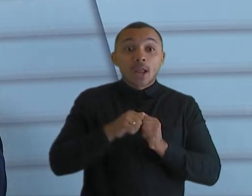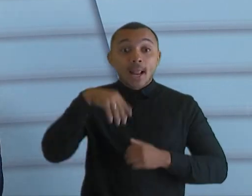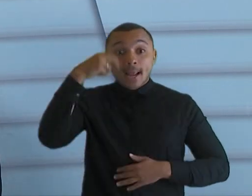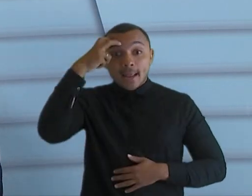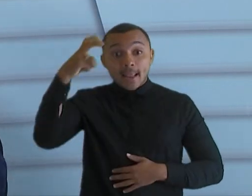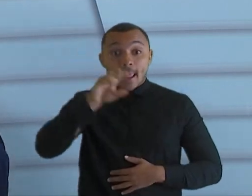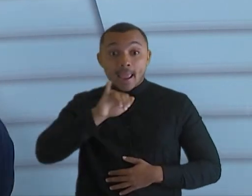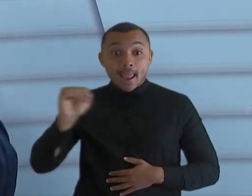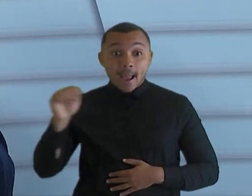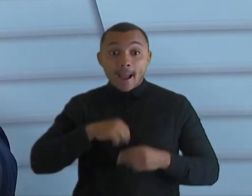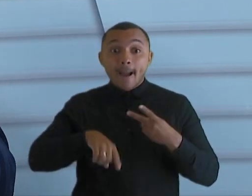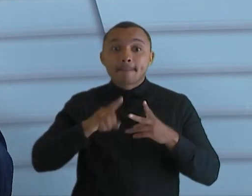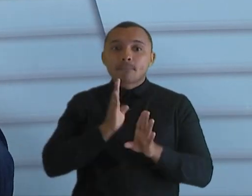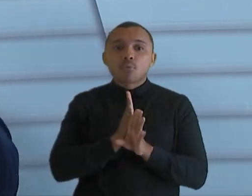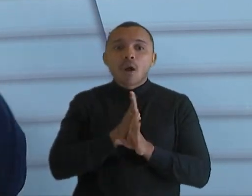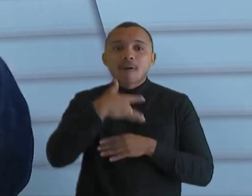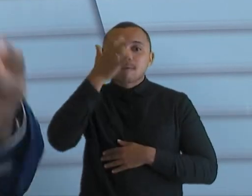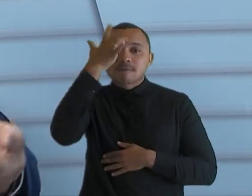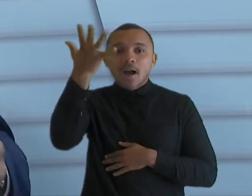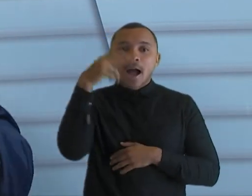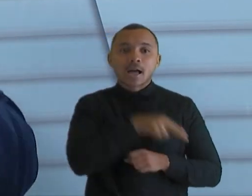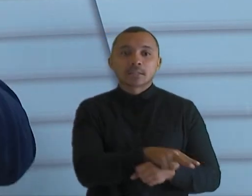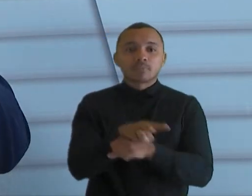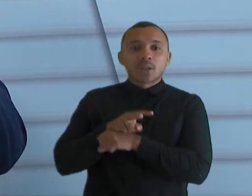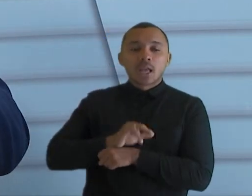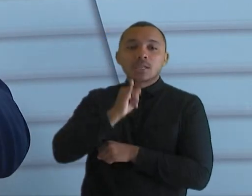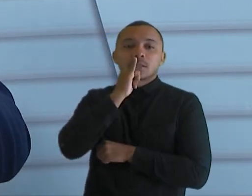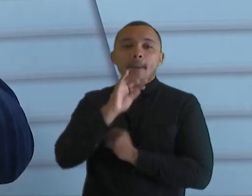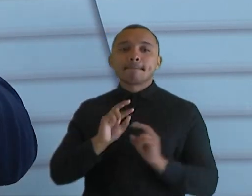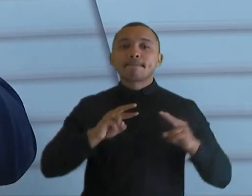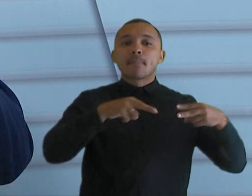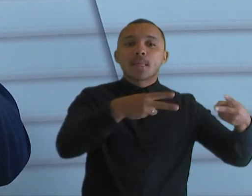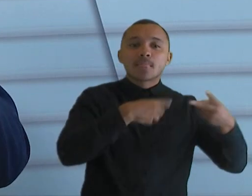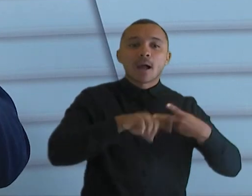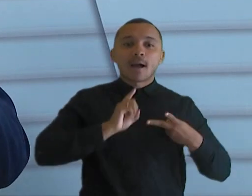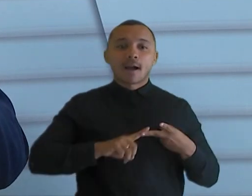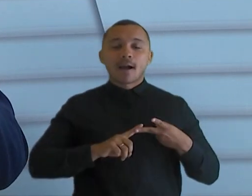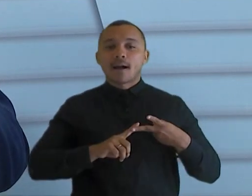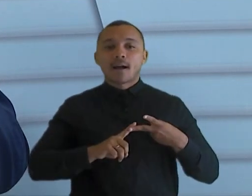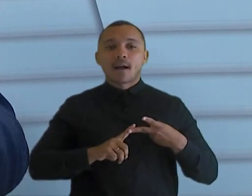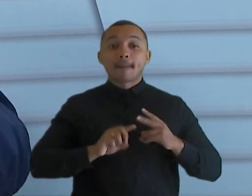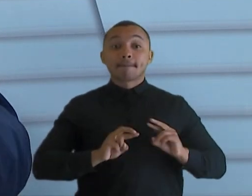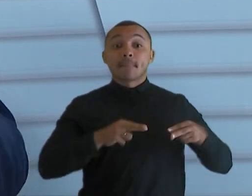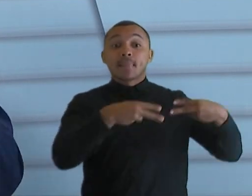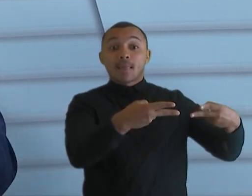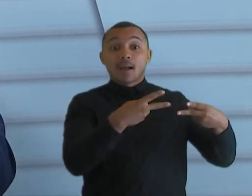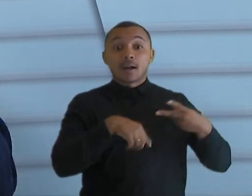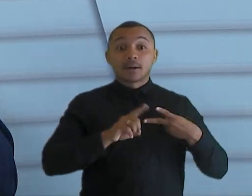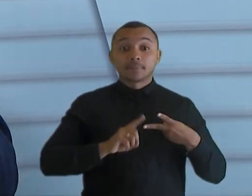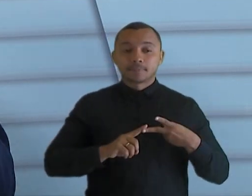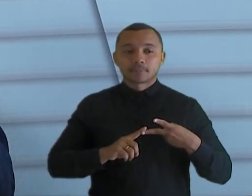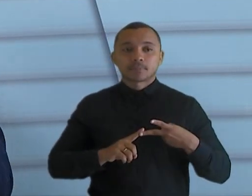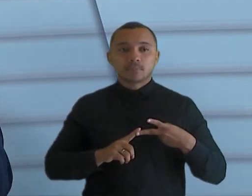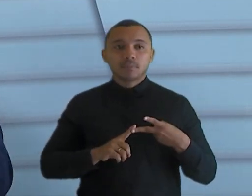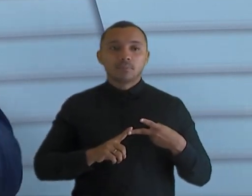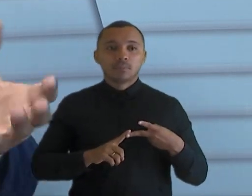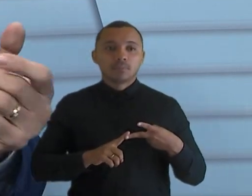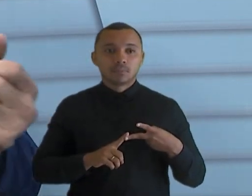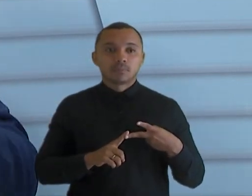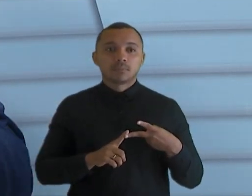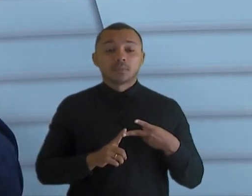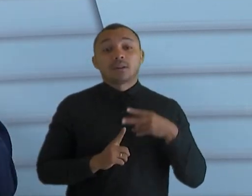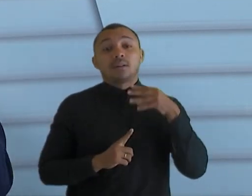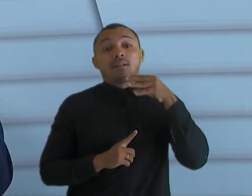Tanto otimizar as nossas fiscalizações com cruzamento de dados, obtenção, a gente vai ter acesso, gente tem acesso já a uma